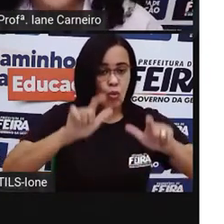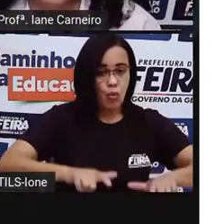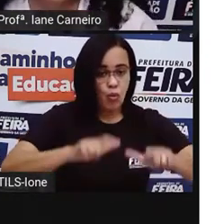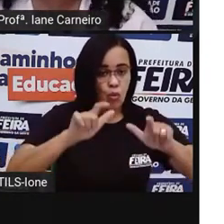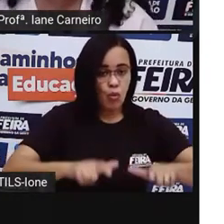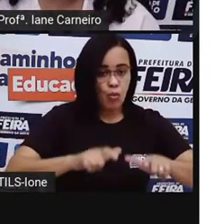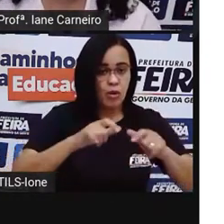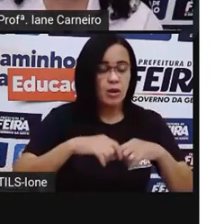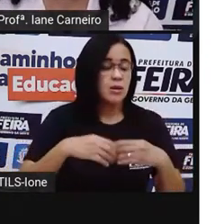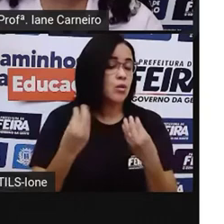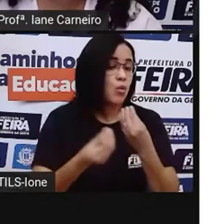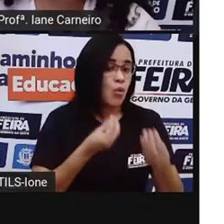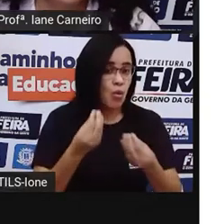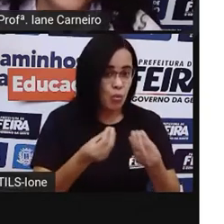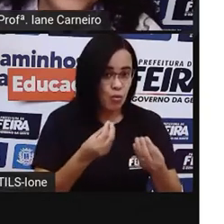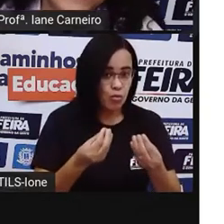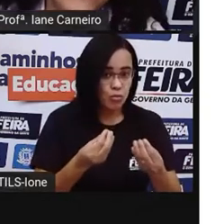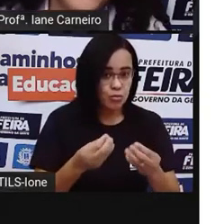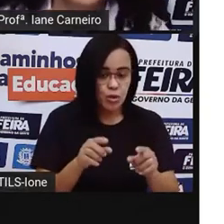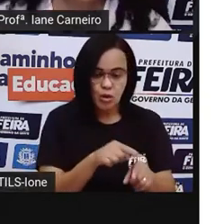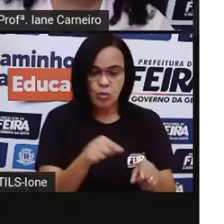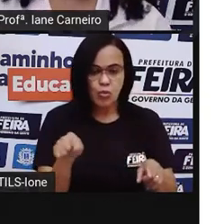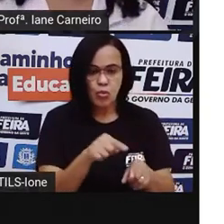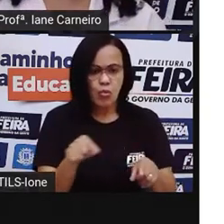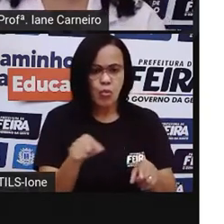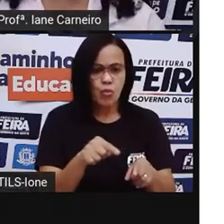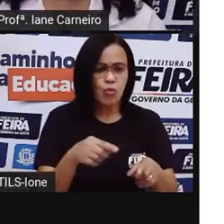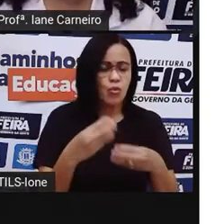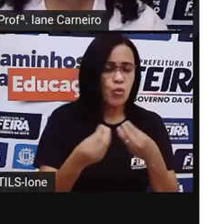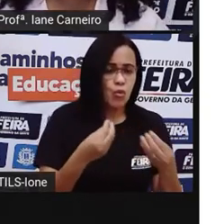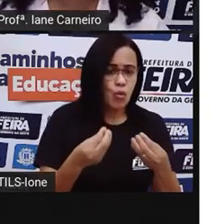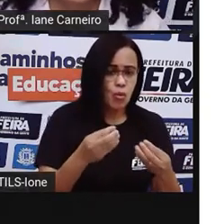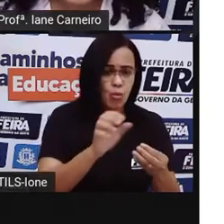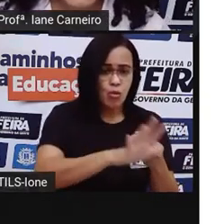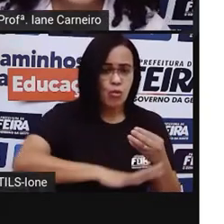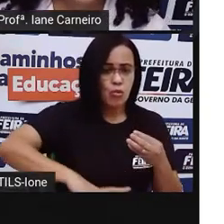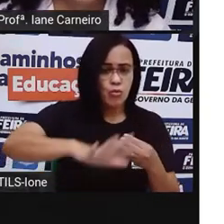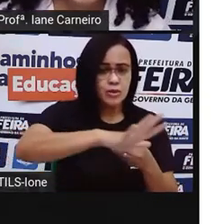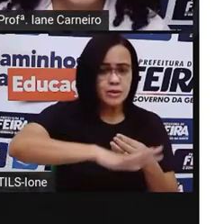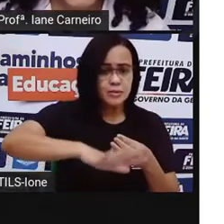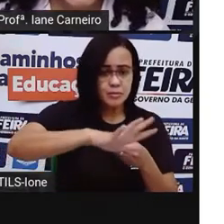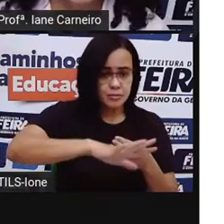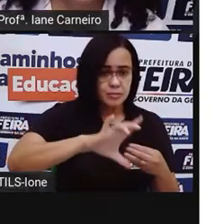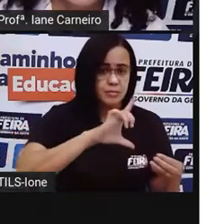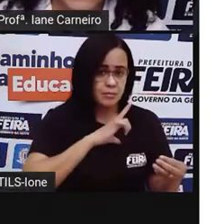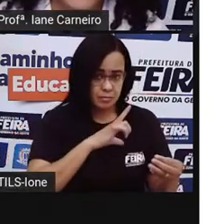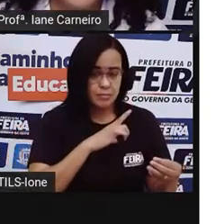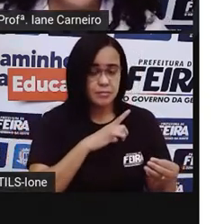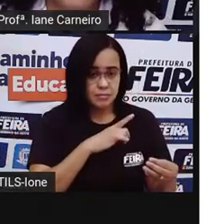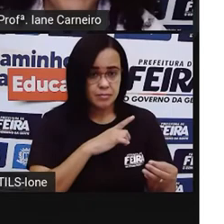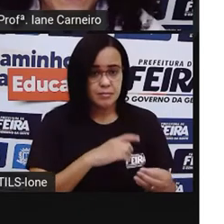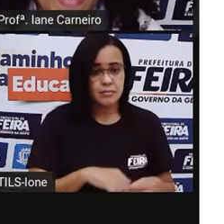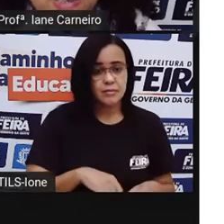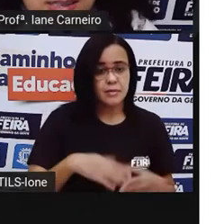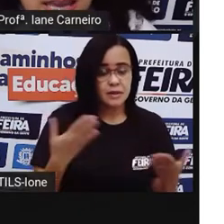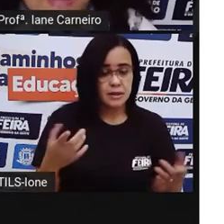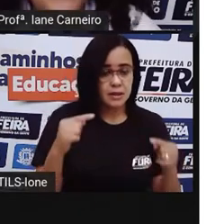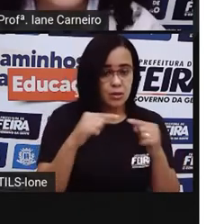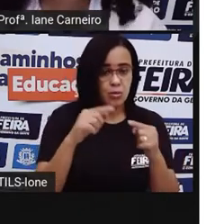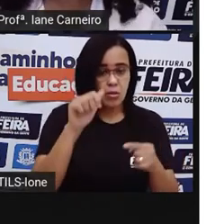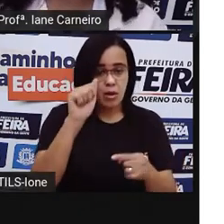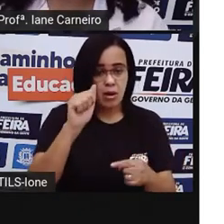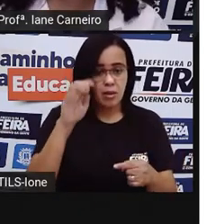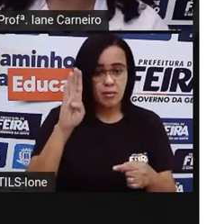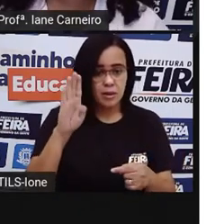espaço. Então aqui, por exemplo, a Pró, né? Colocou as coordenadas, que são as letras A, B e C